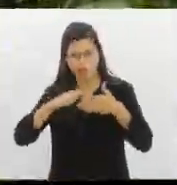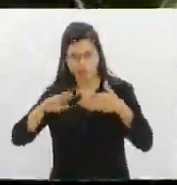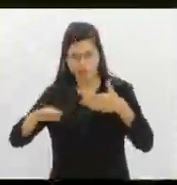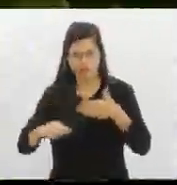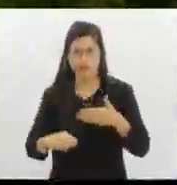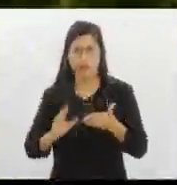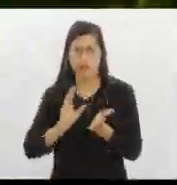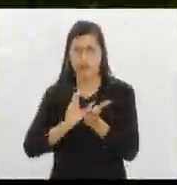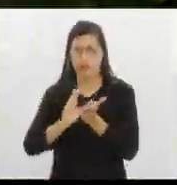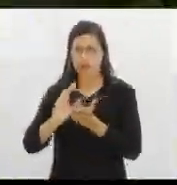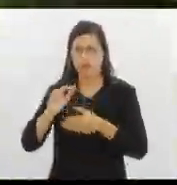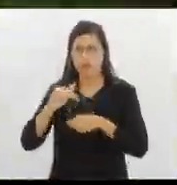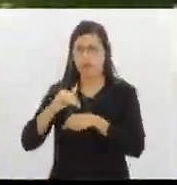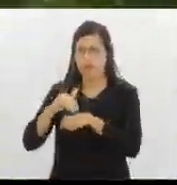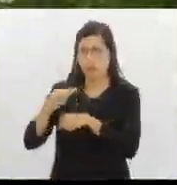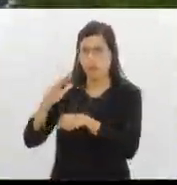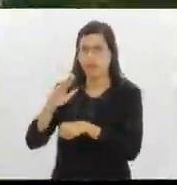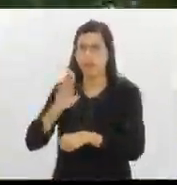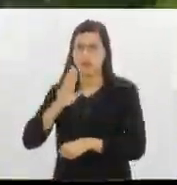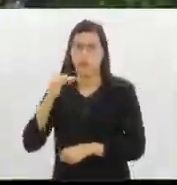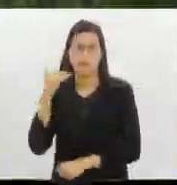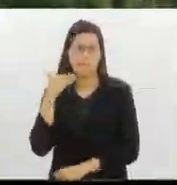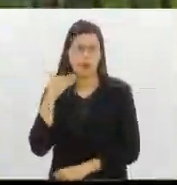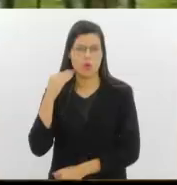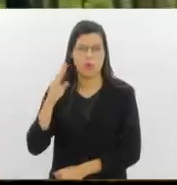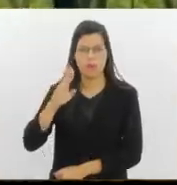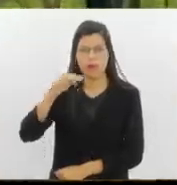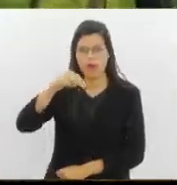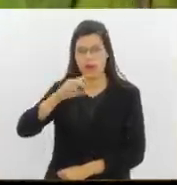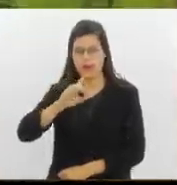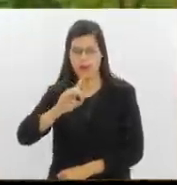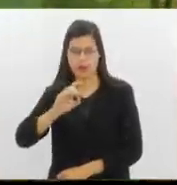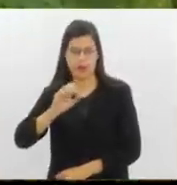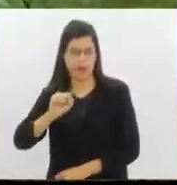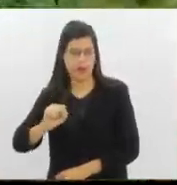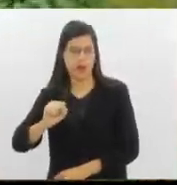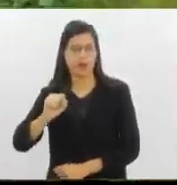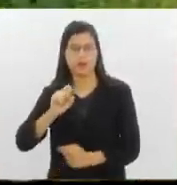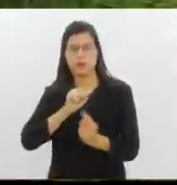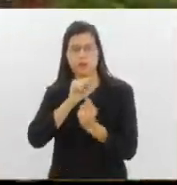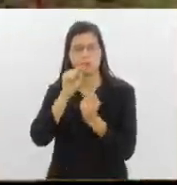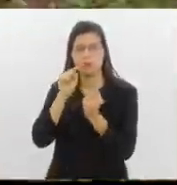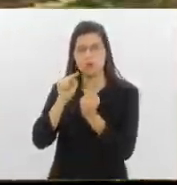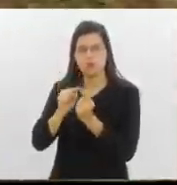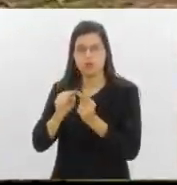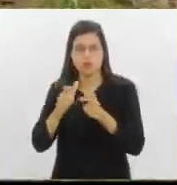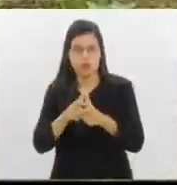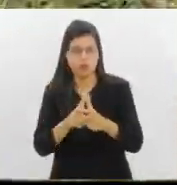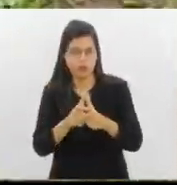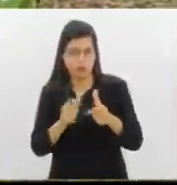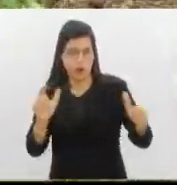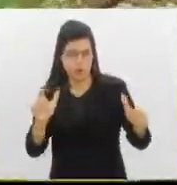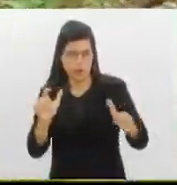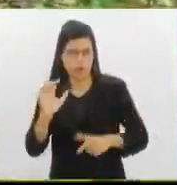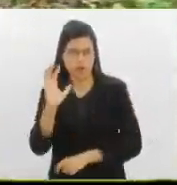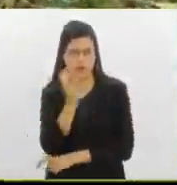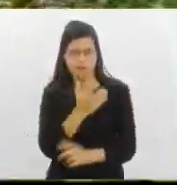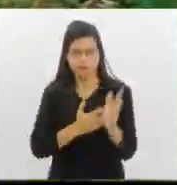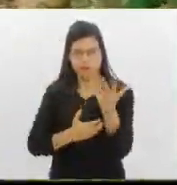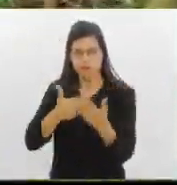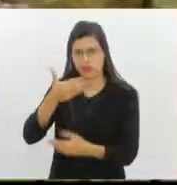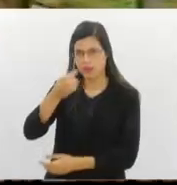do mesmo valor por parte do BNDES. A iniciativa tem o objetivo de aumentar a cobertura florestal do Estado do Rio de Janeiro em